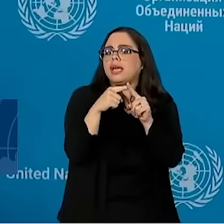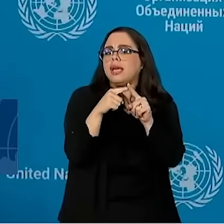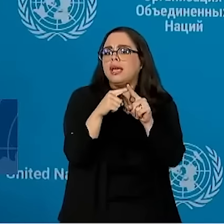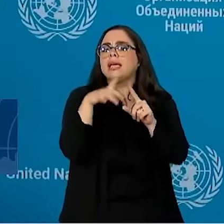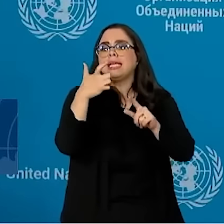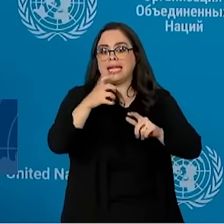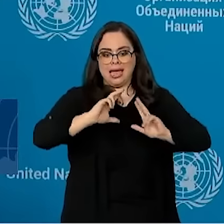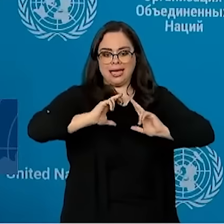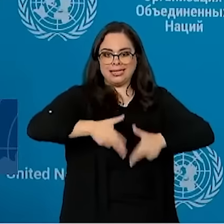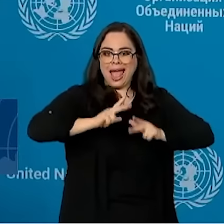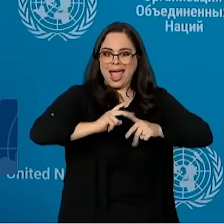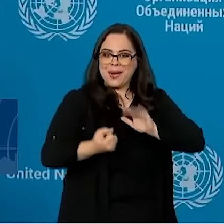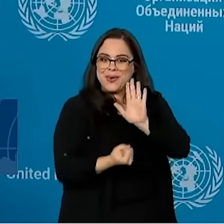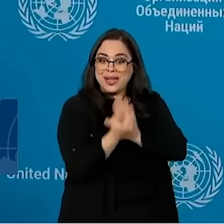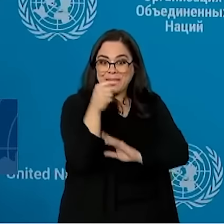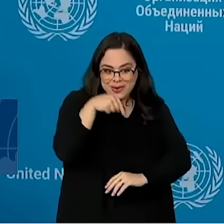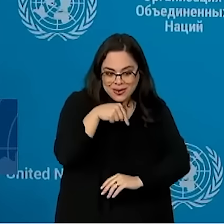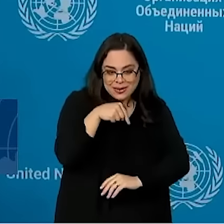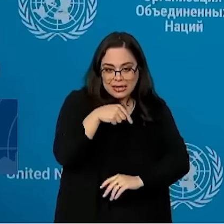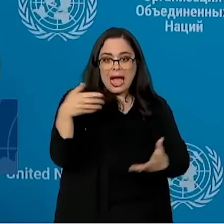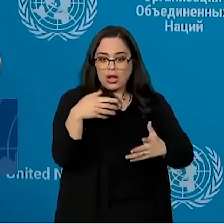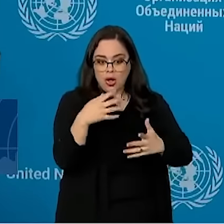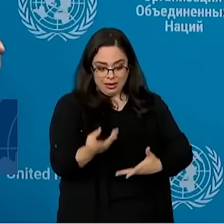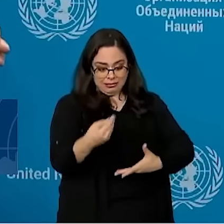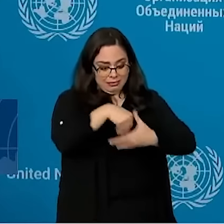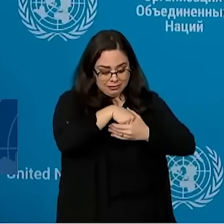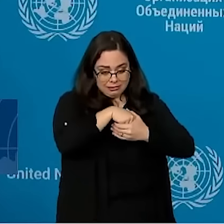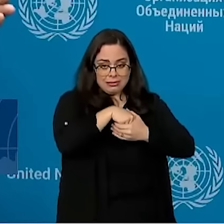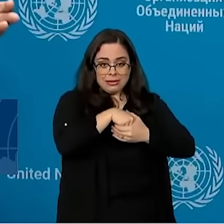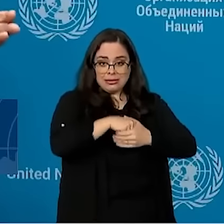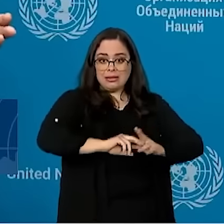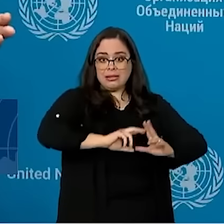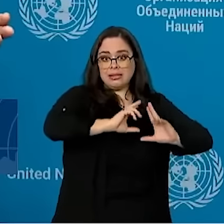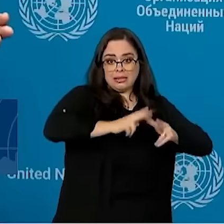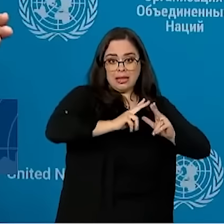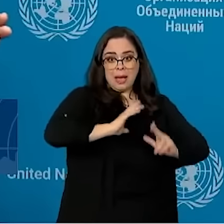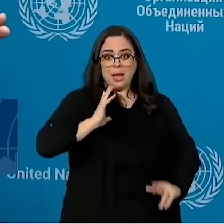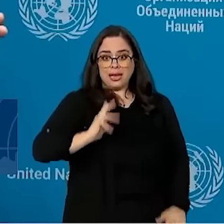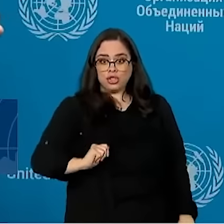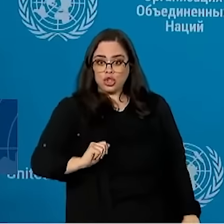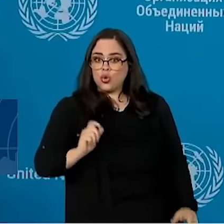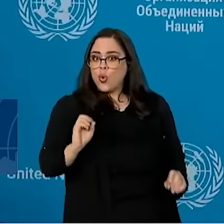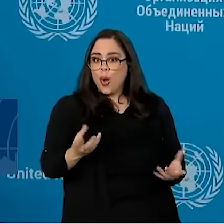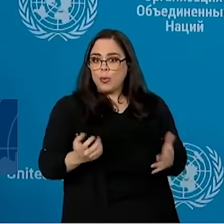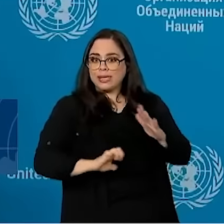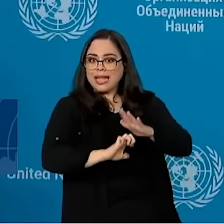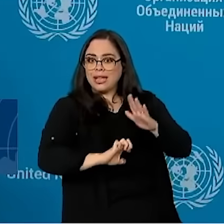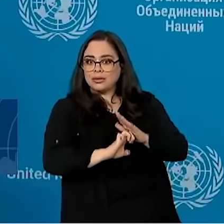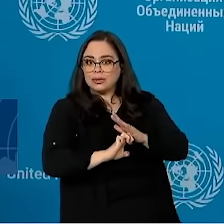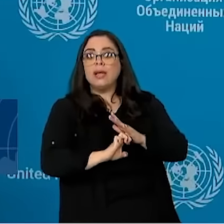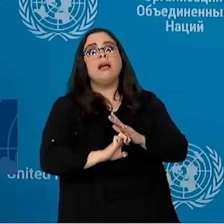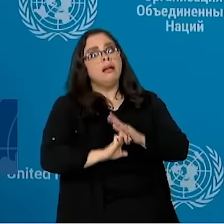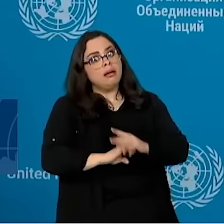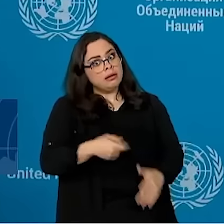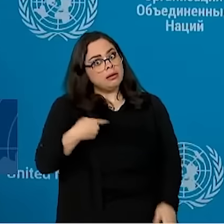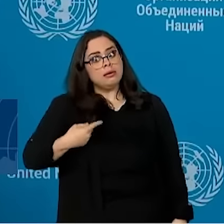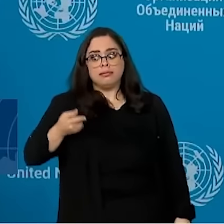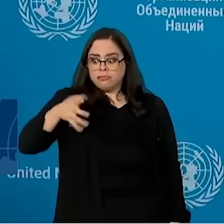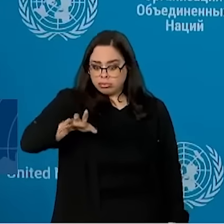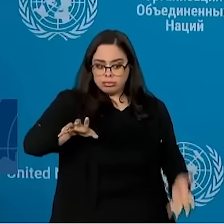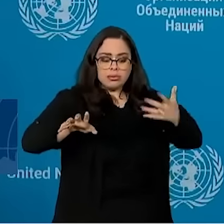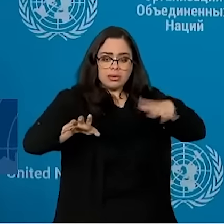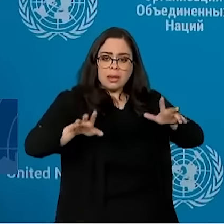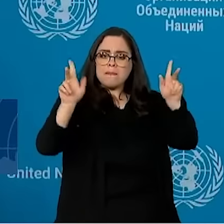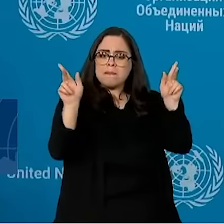Estado de Israel. E agora não tem nenhuma força para criar o Estado palestino. Ou seja, é importante criar para que os dois